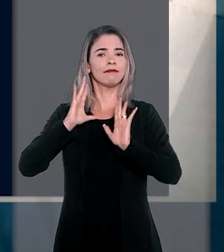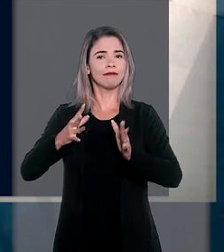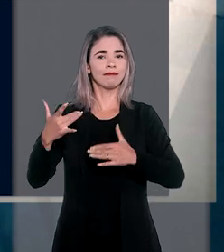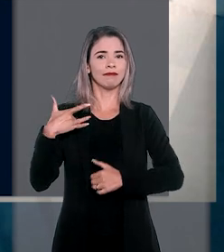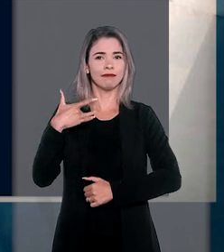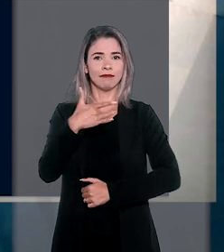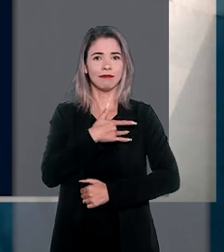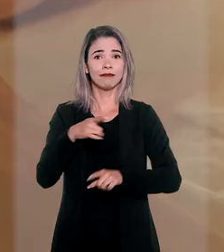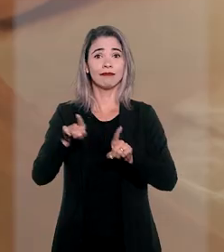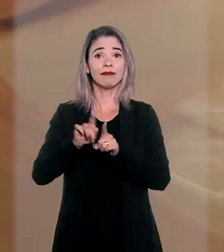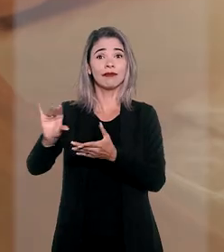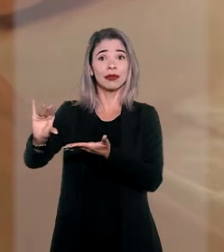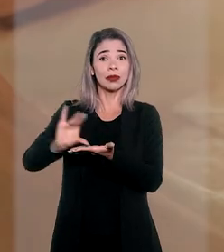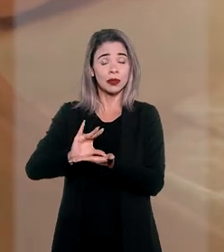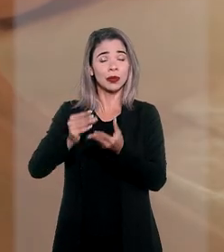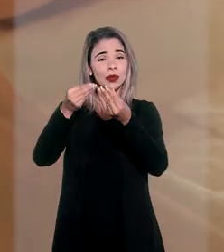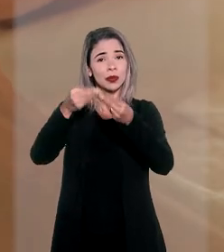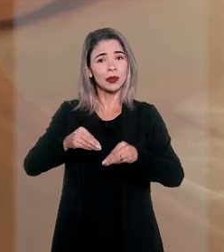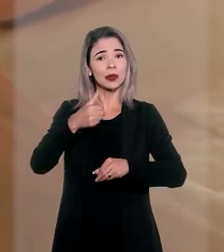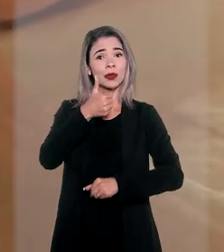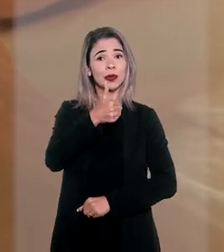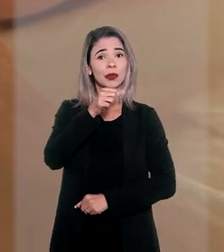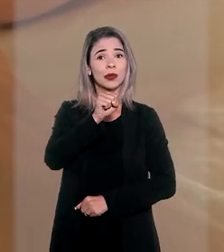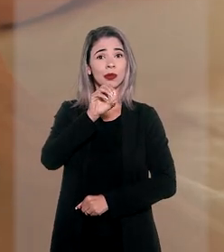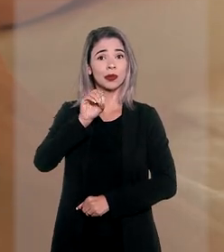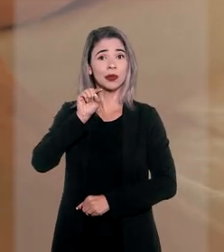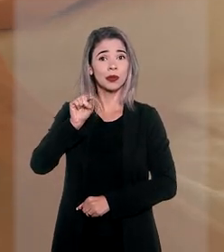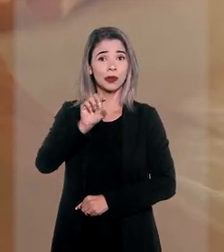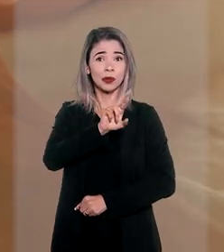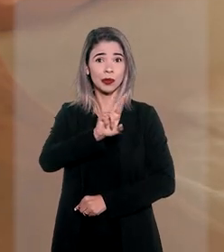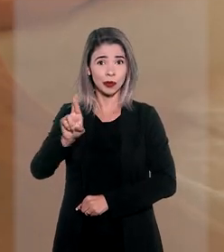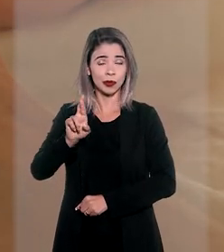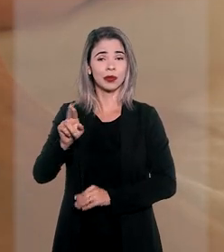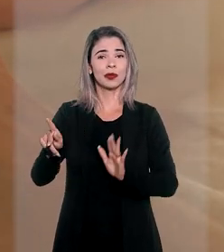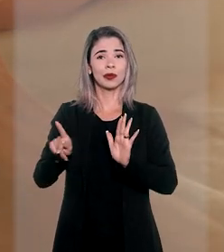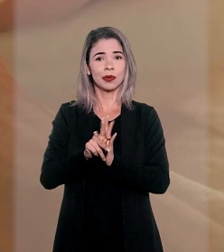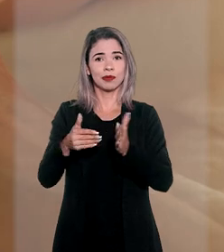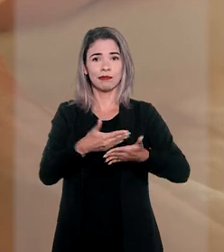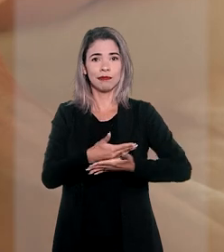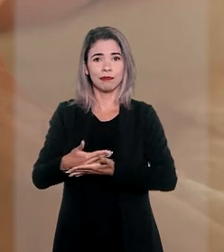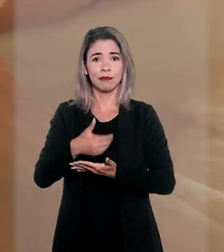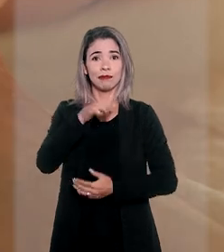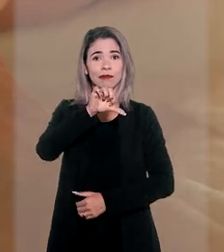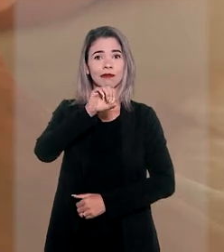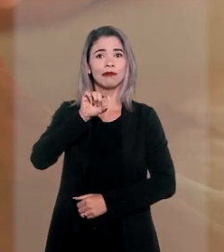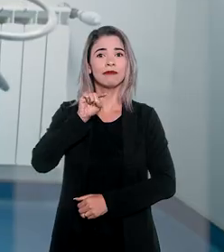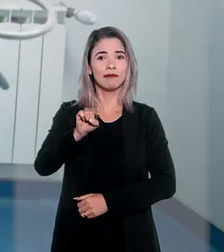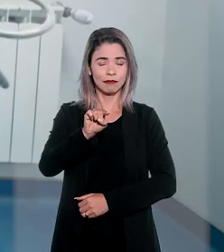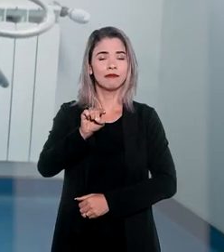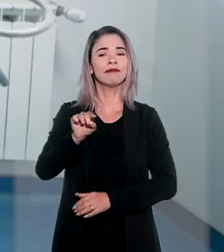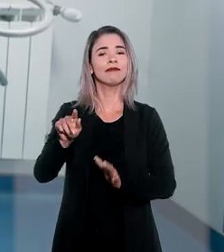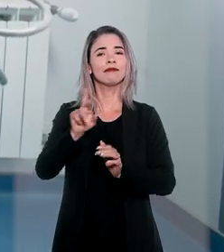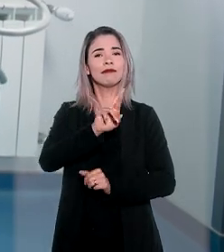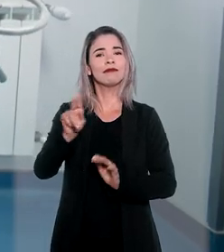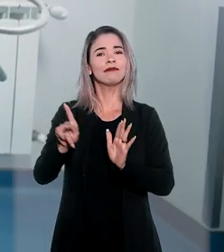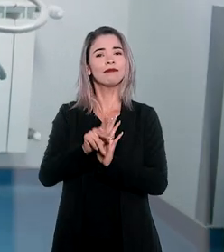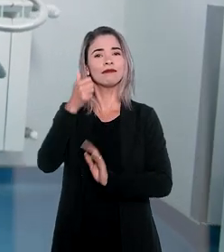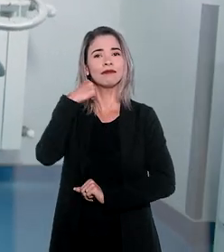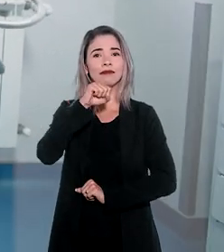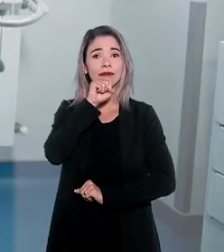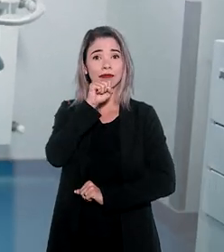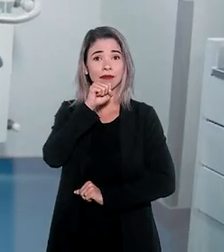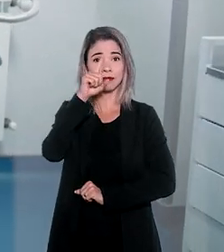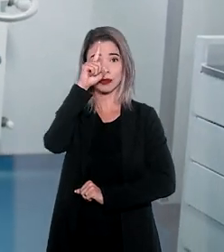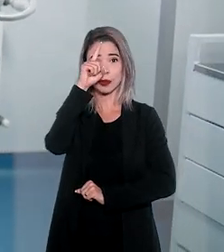reestabeleceu indenização por danos morais de R 180 mil para a criança e R$ 90 mil para a mãe. O hospital onde a criança